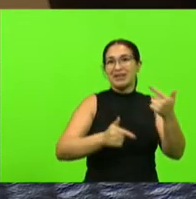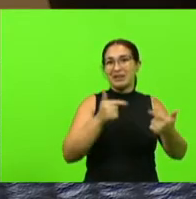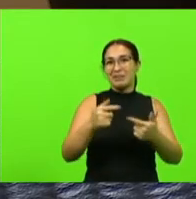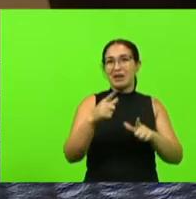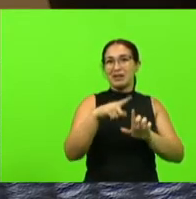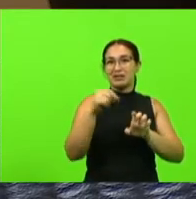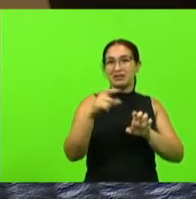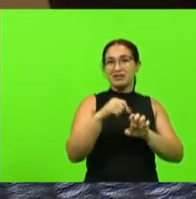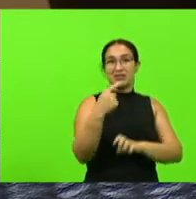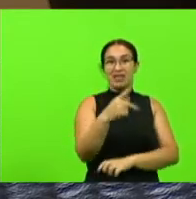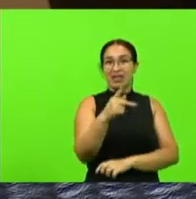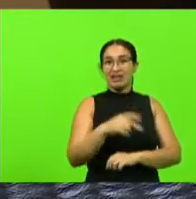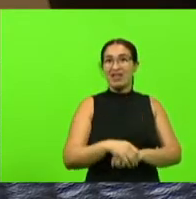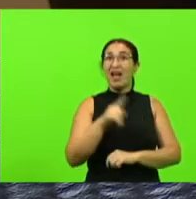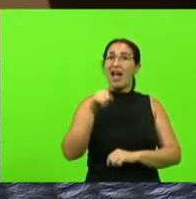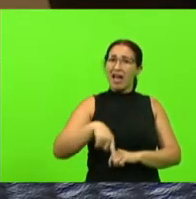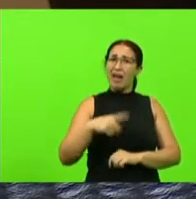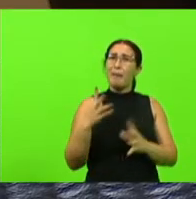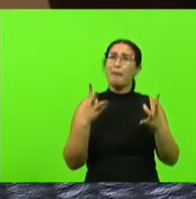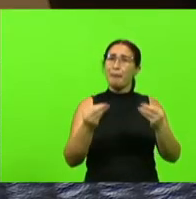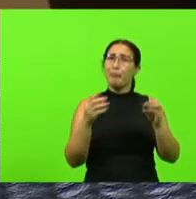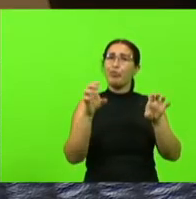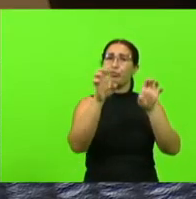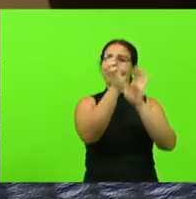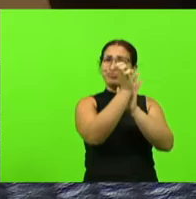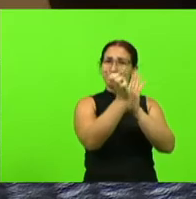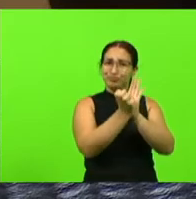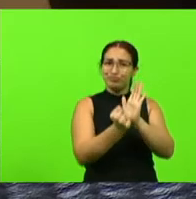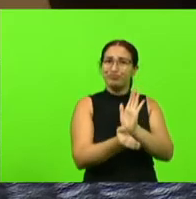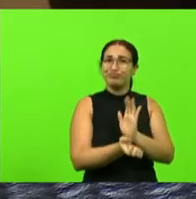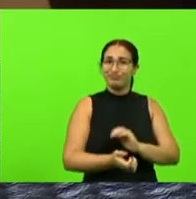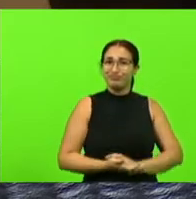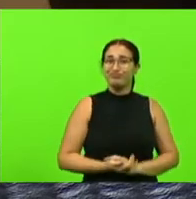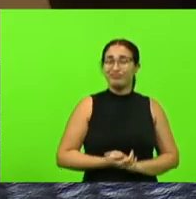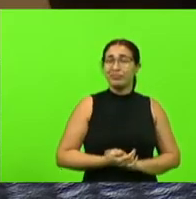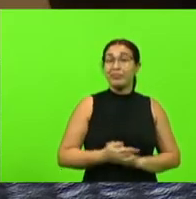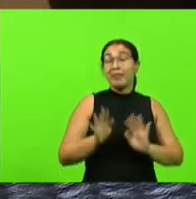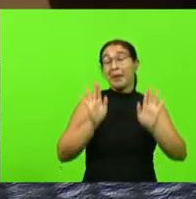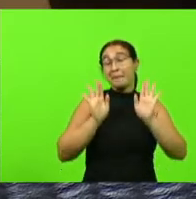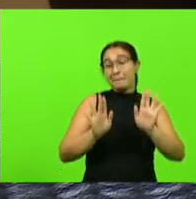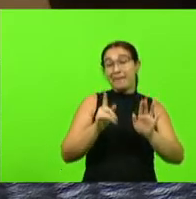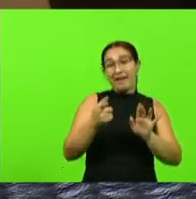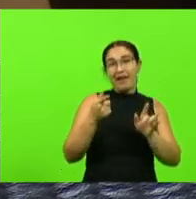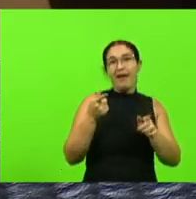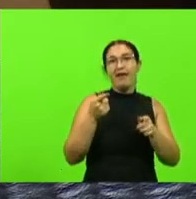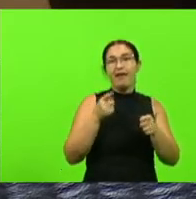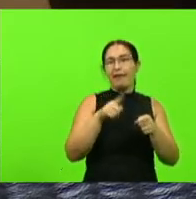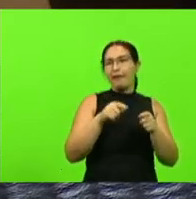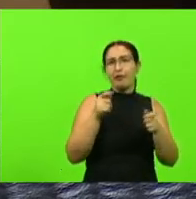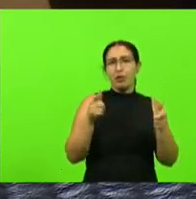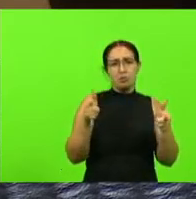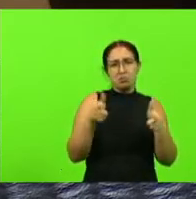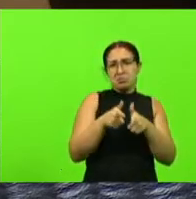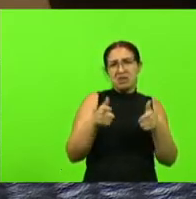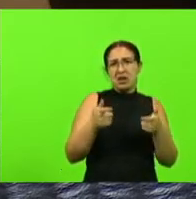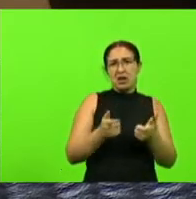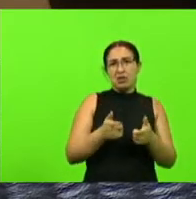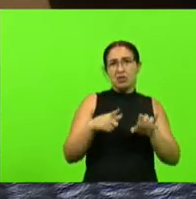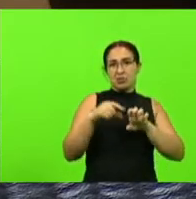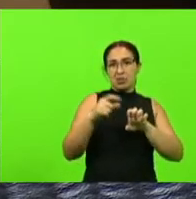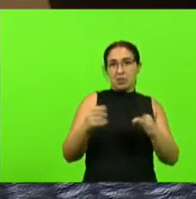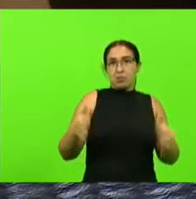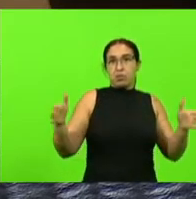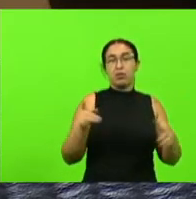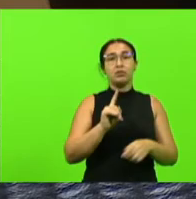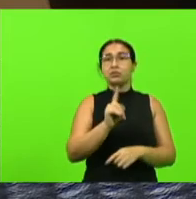de tanta burocracia e tantas dificuldades e aí chegou só que ele queria fazer um negócio pequeno onde ele mesmo ia lá ia estar na frente ia trabalhar